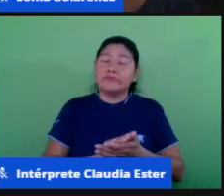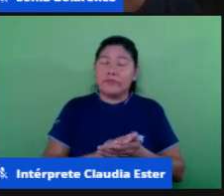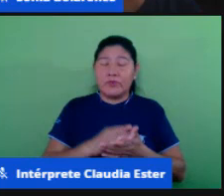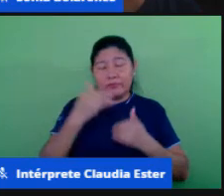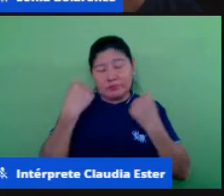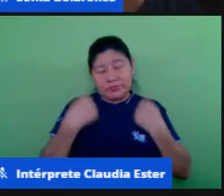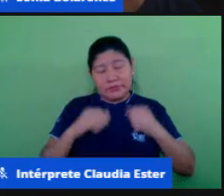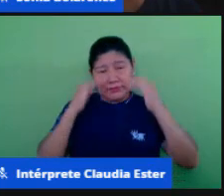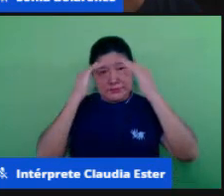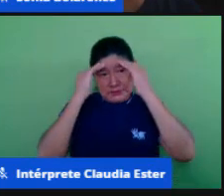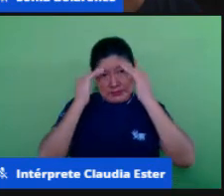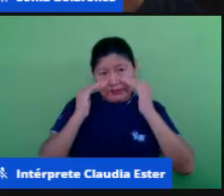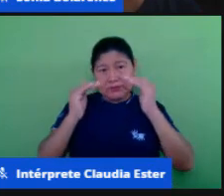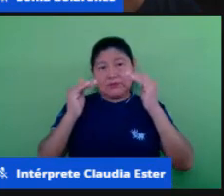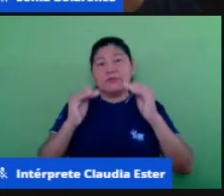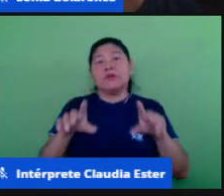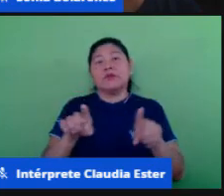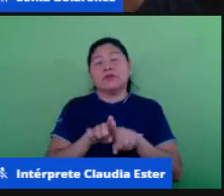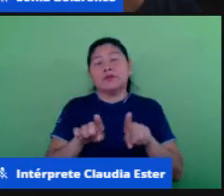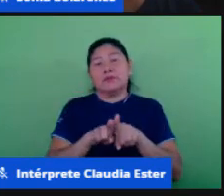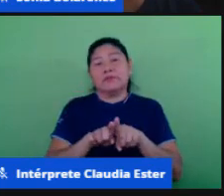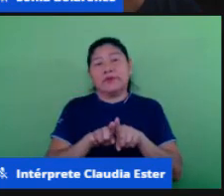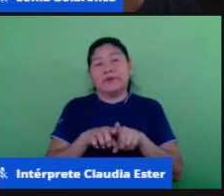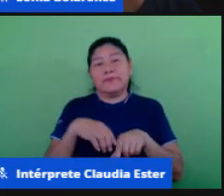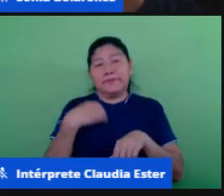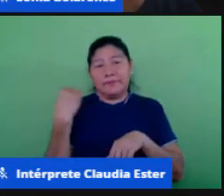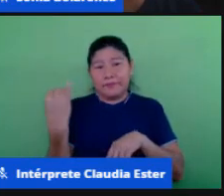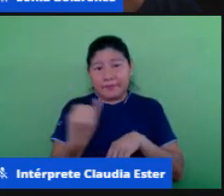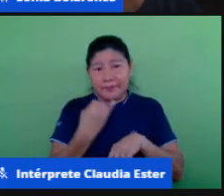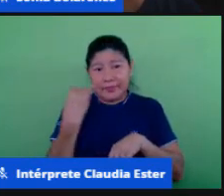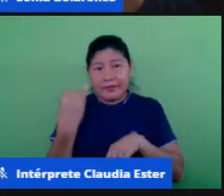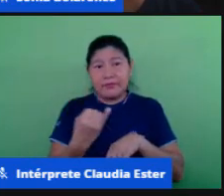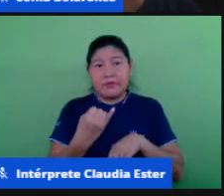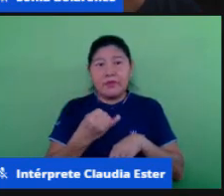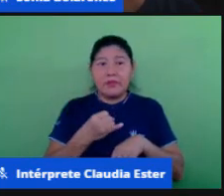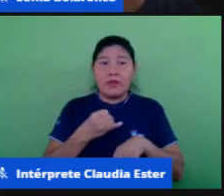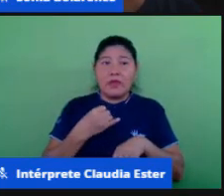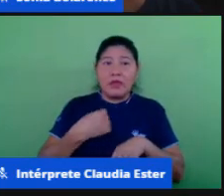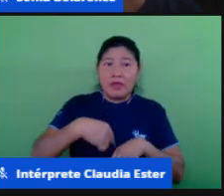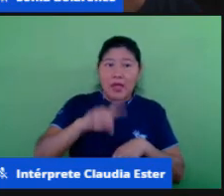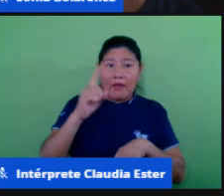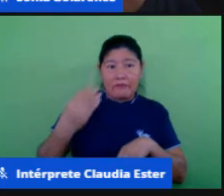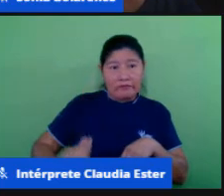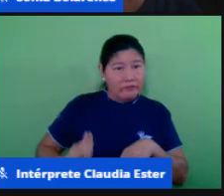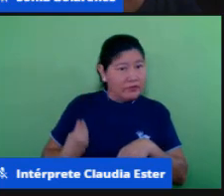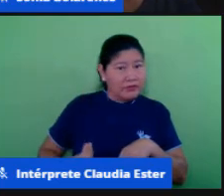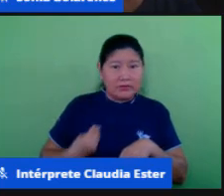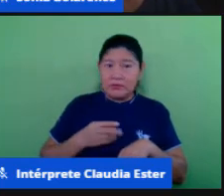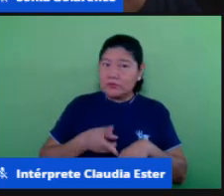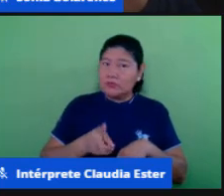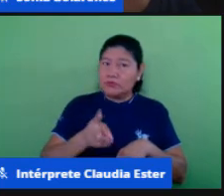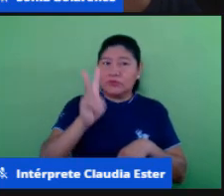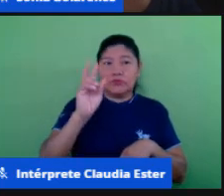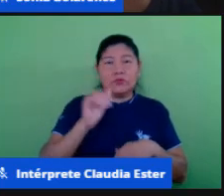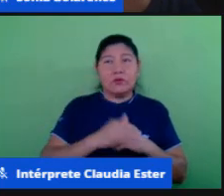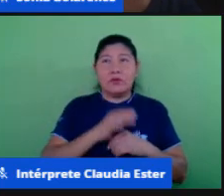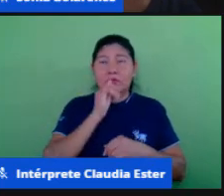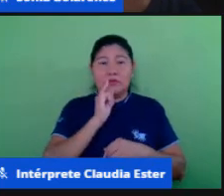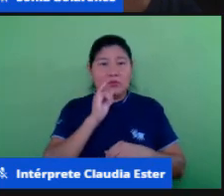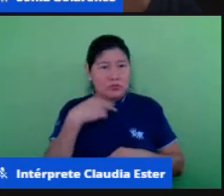exatamente importante gente deixar claro a rotina continua isso nós não estamos dizendo que